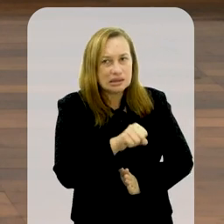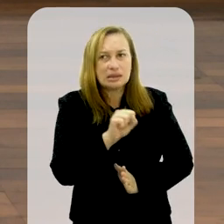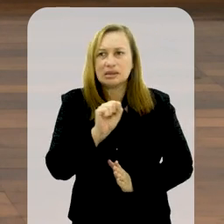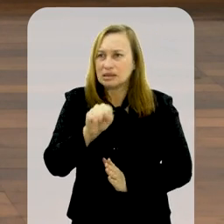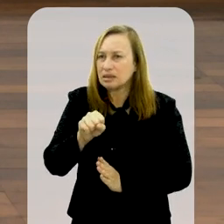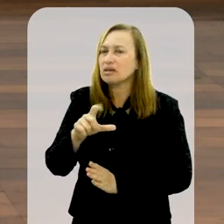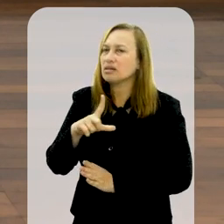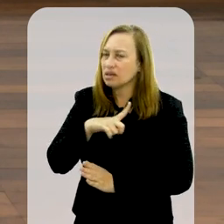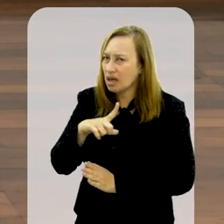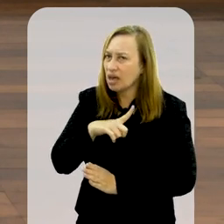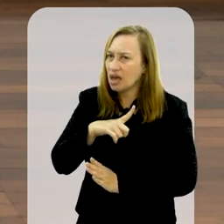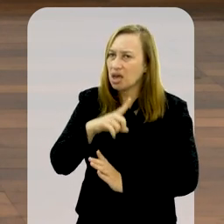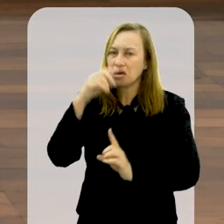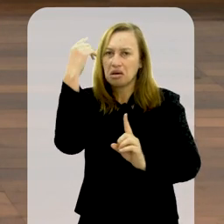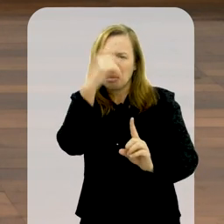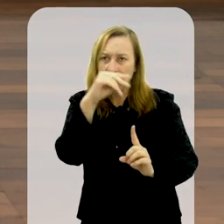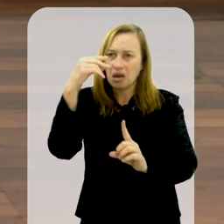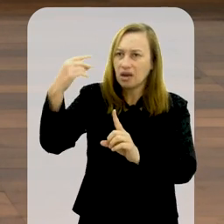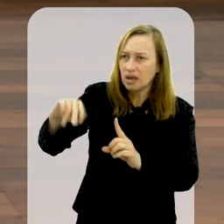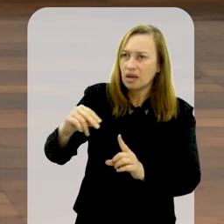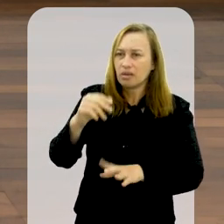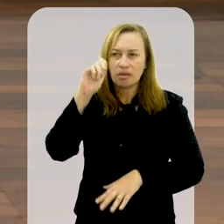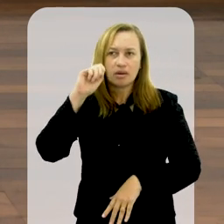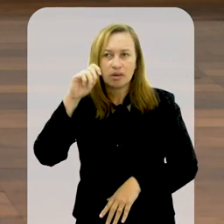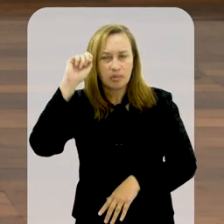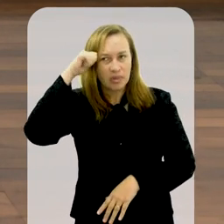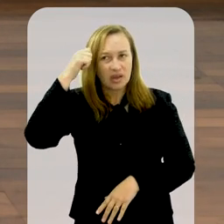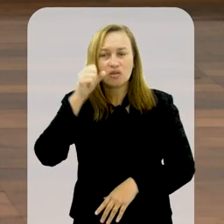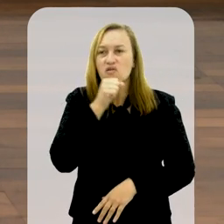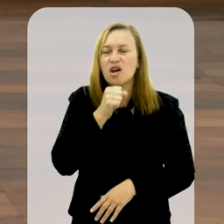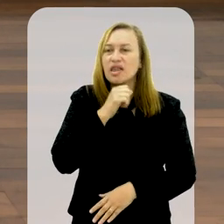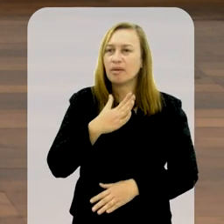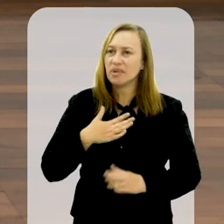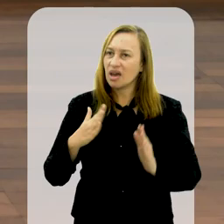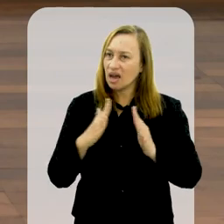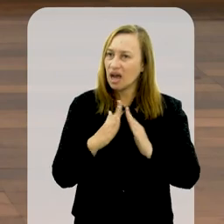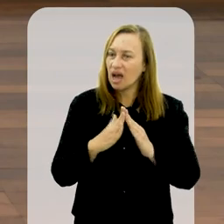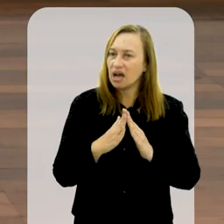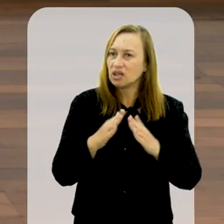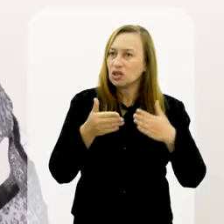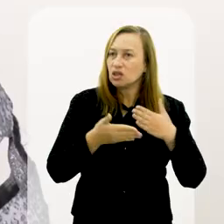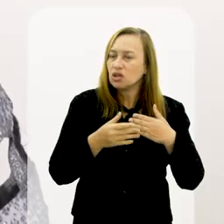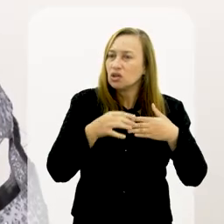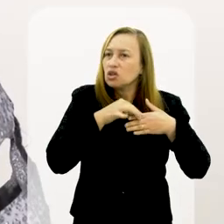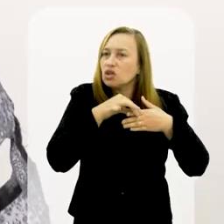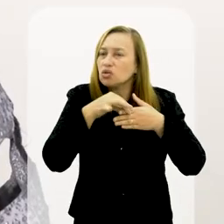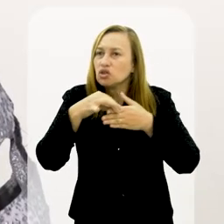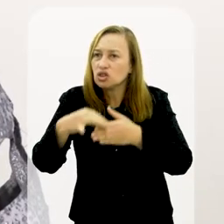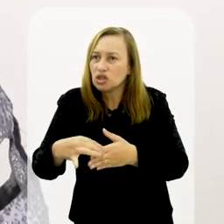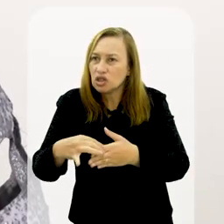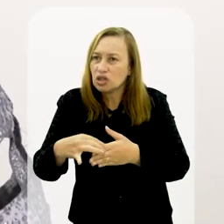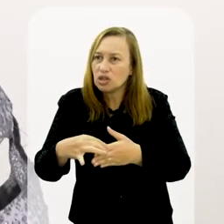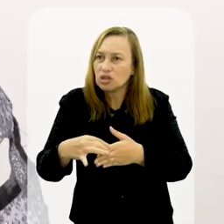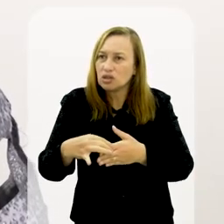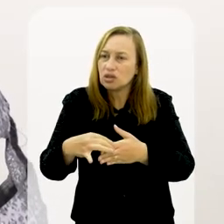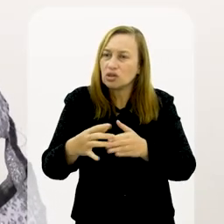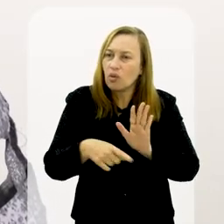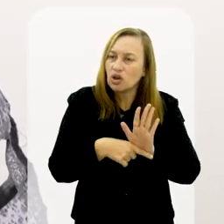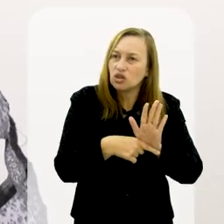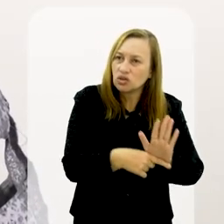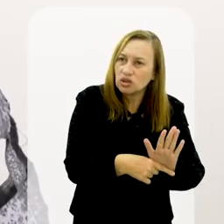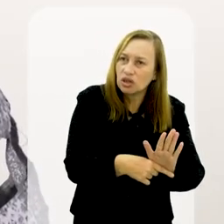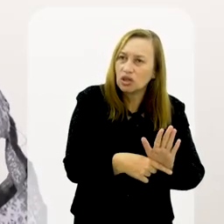rezada por um Preto Velho. É, tem nada. Benzido por um Preto Velho. Na minha casa tem uma dinâmica que os guias estão